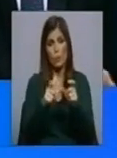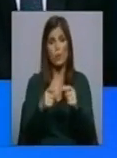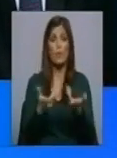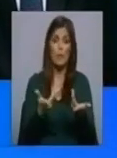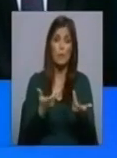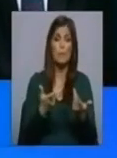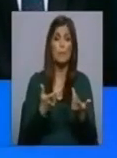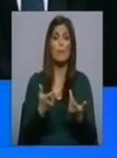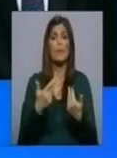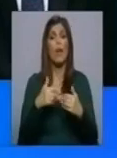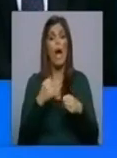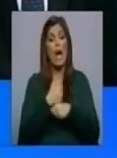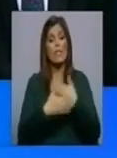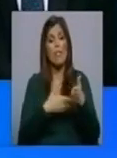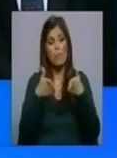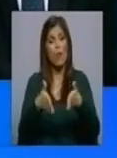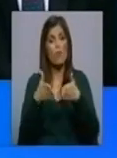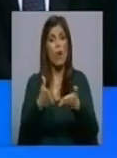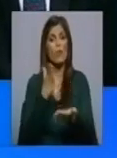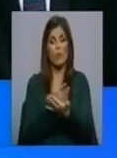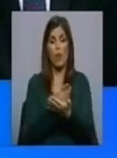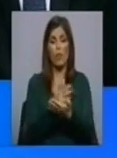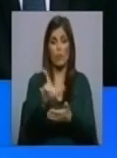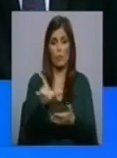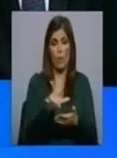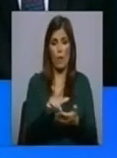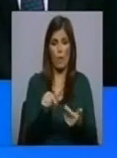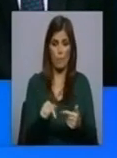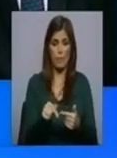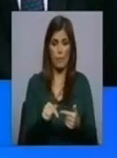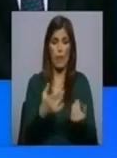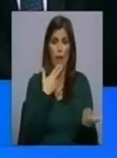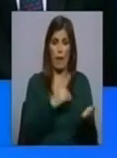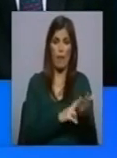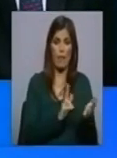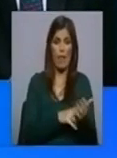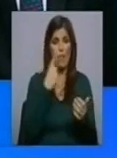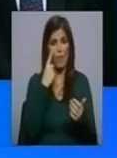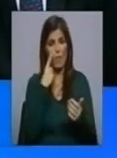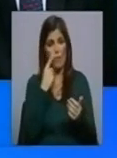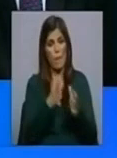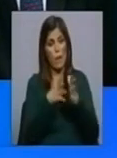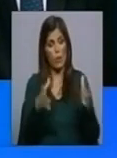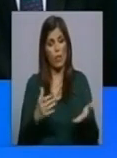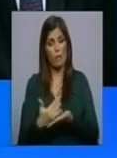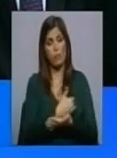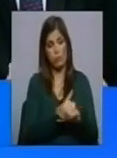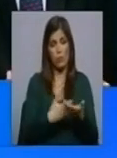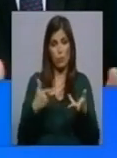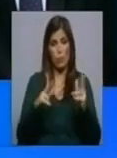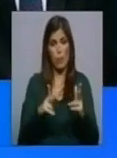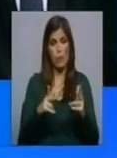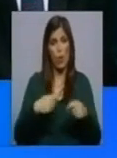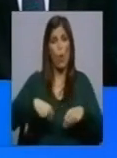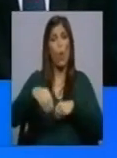como depois toda a sua ação é centrada em Lisboa e de facto ela vive em grande parte dos recursos que são disponibilizados pelo